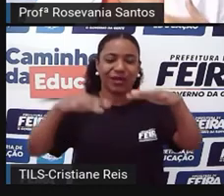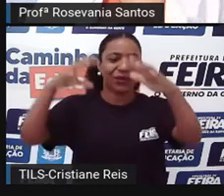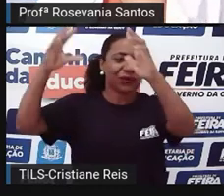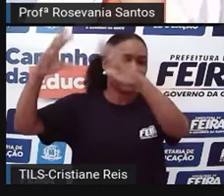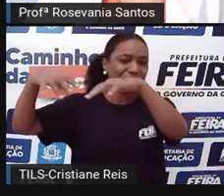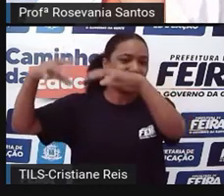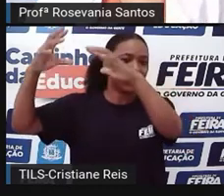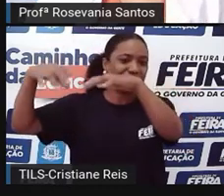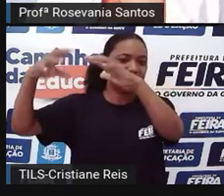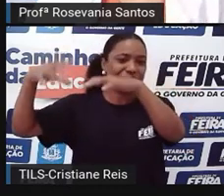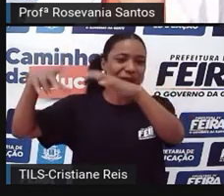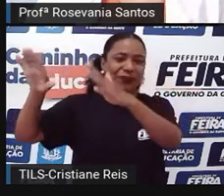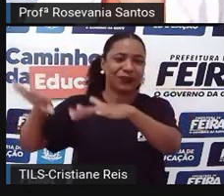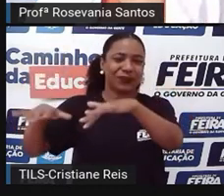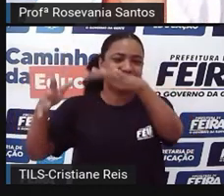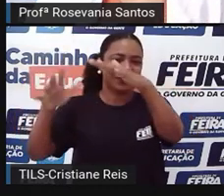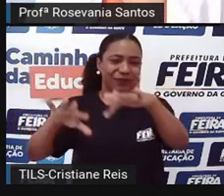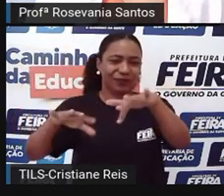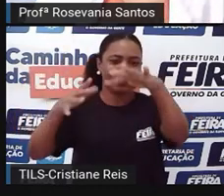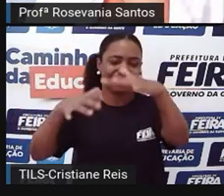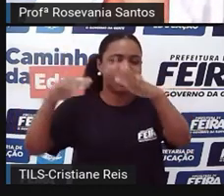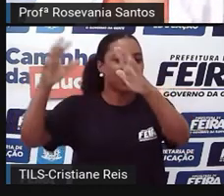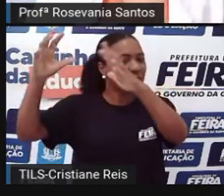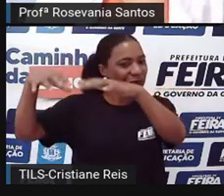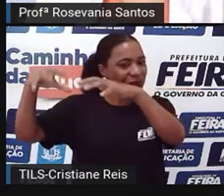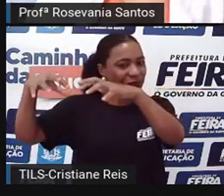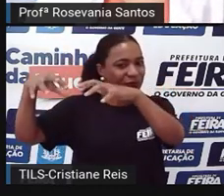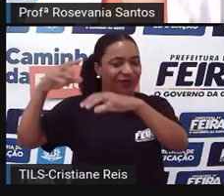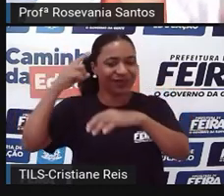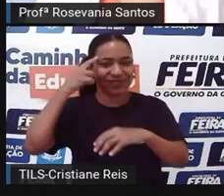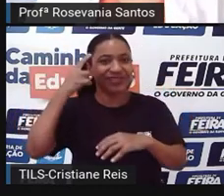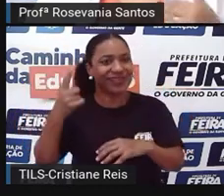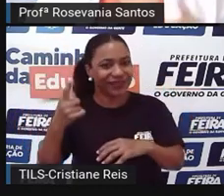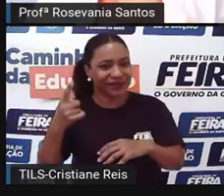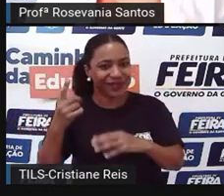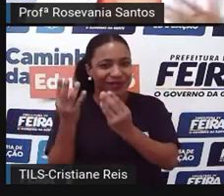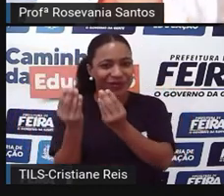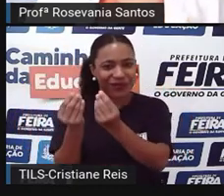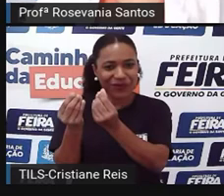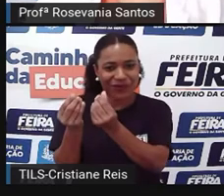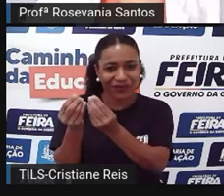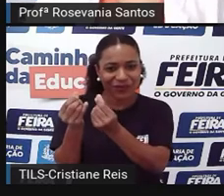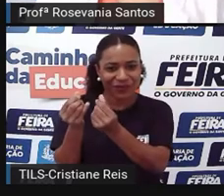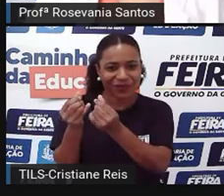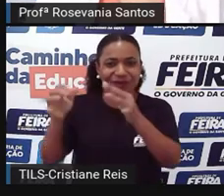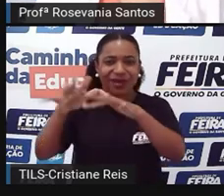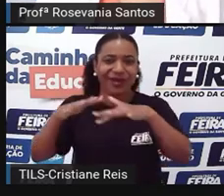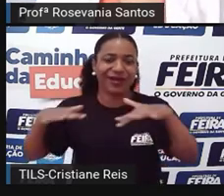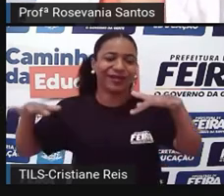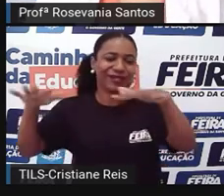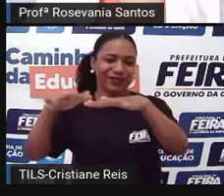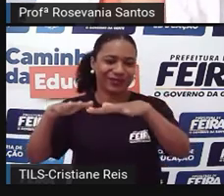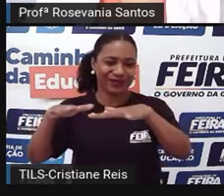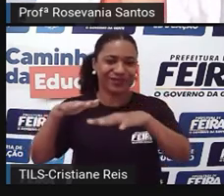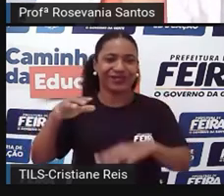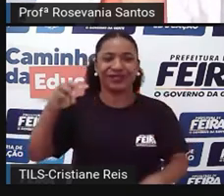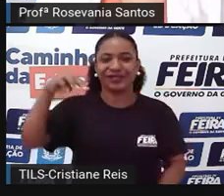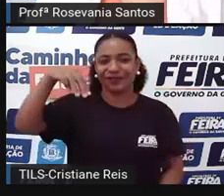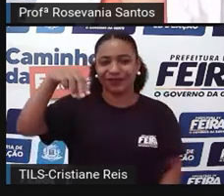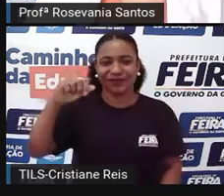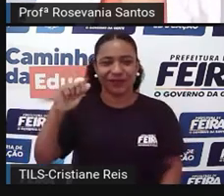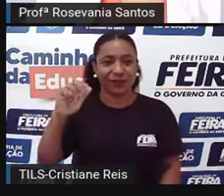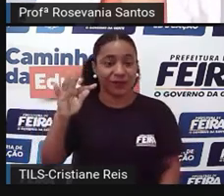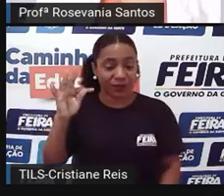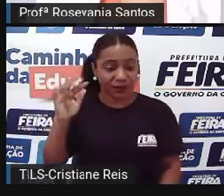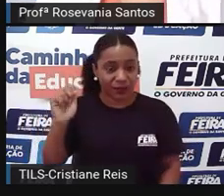observando. Então, essa região aqui, lembra? Tropical, úmido, zona da mata. Olha como muda a vegetação. E aí,